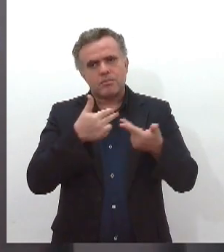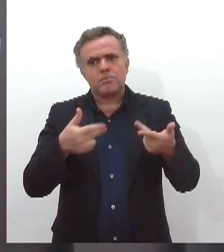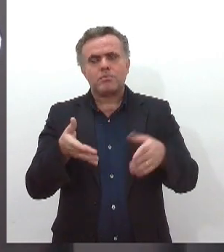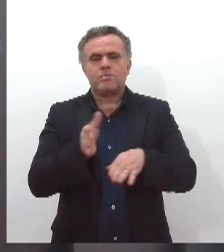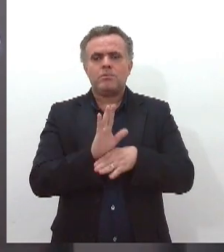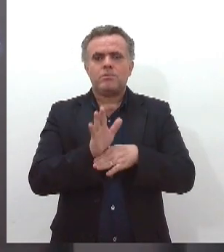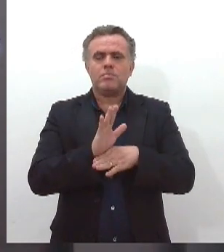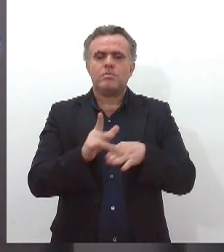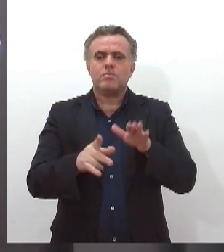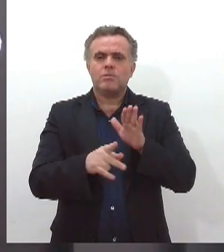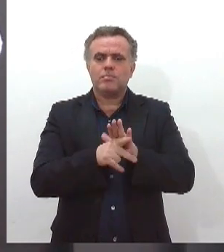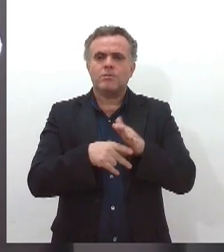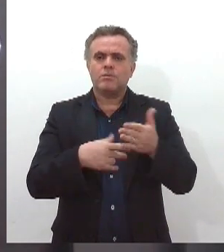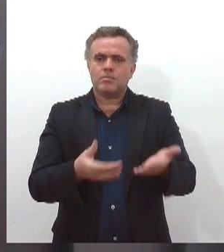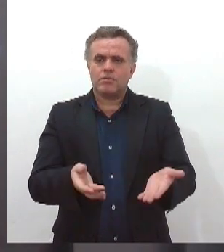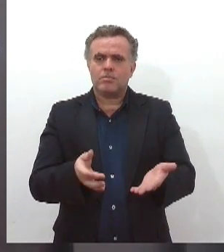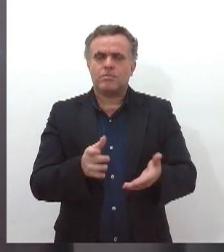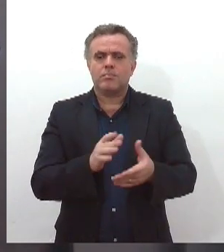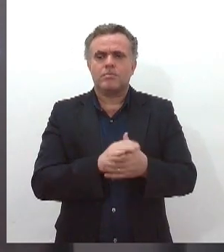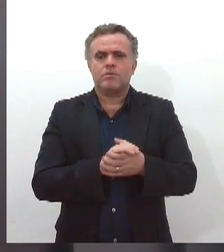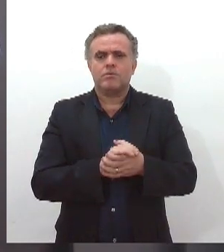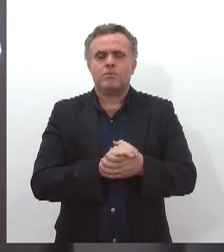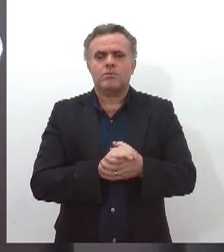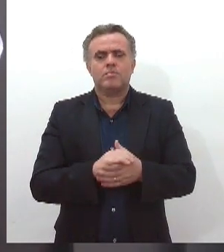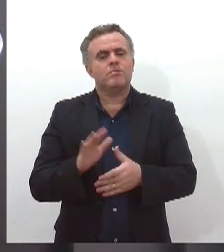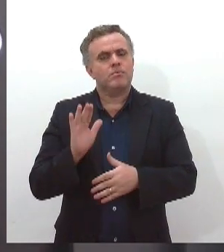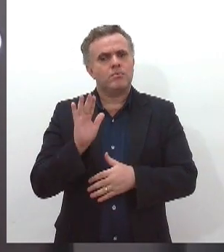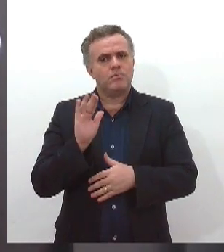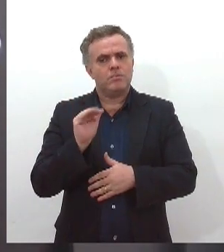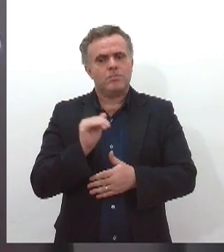que será direcionado. Até o próximo encontro.